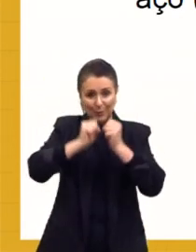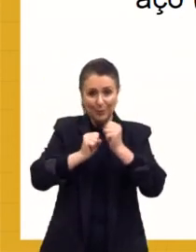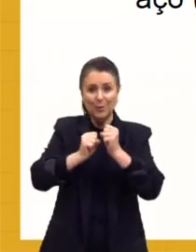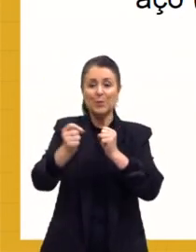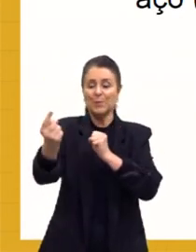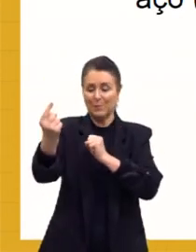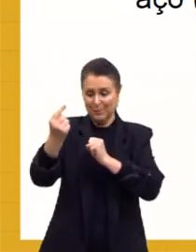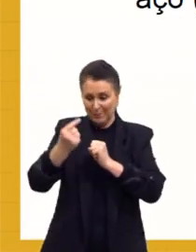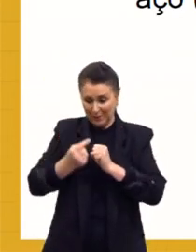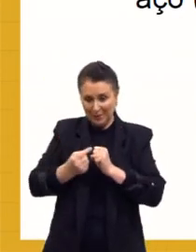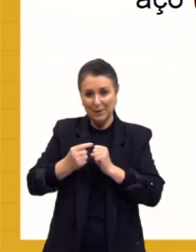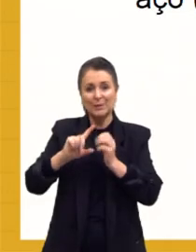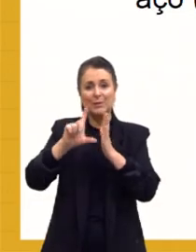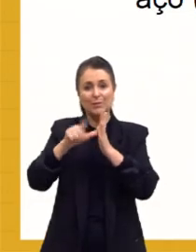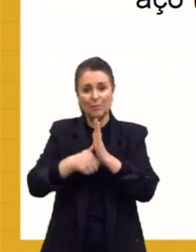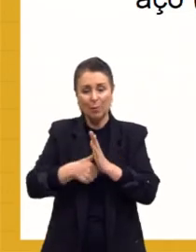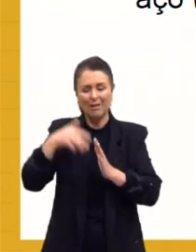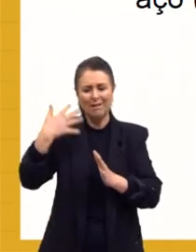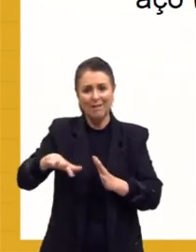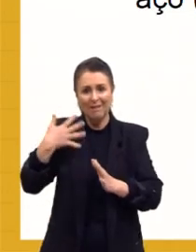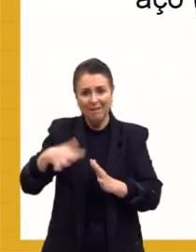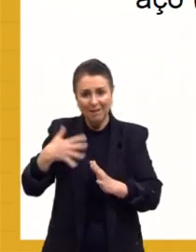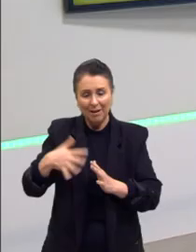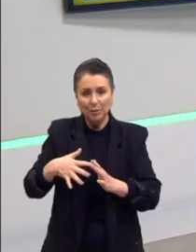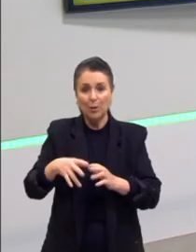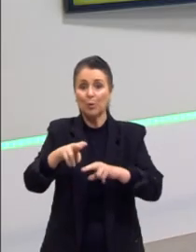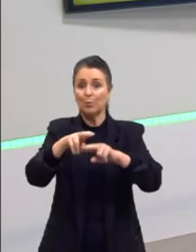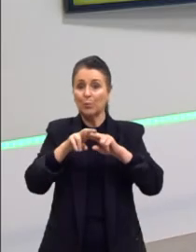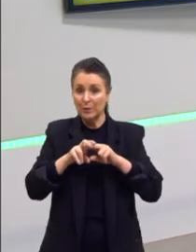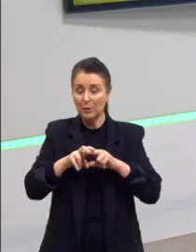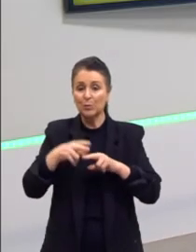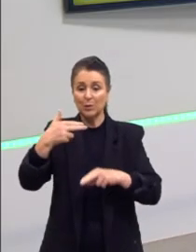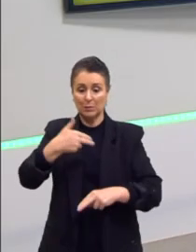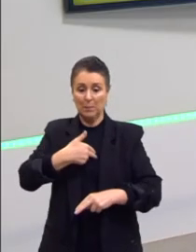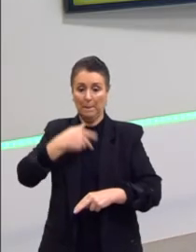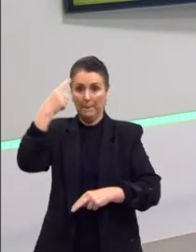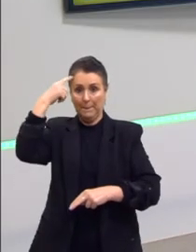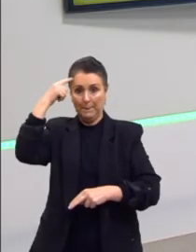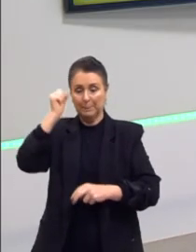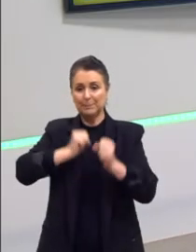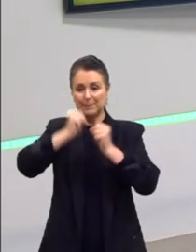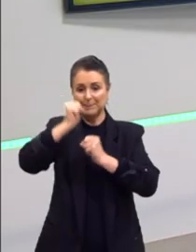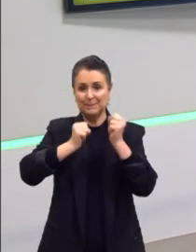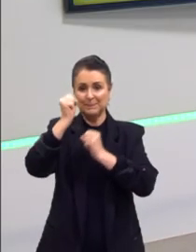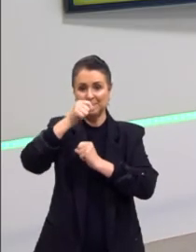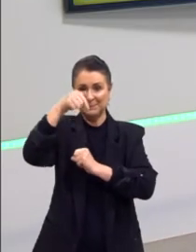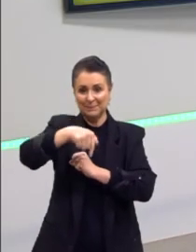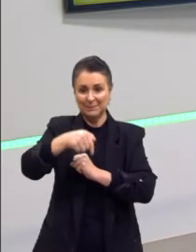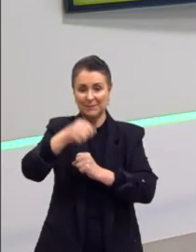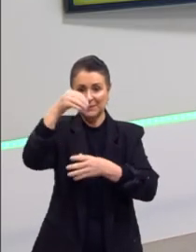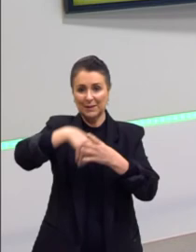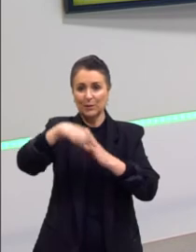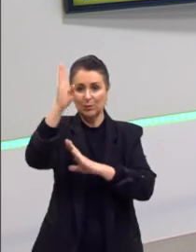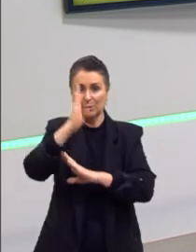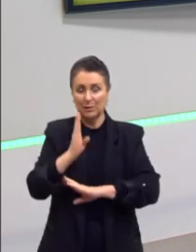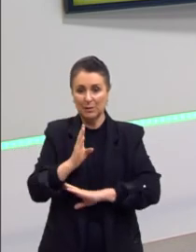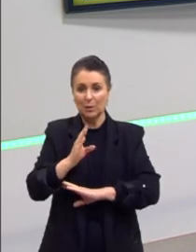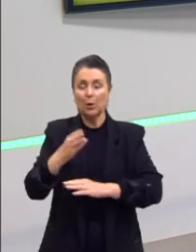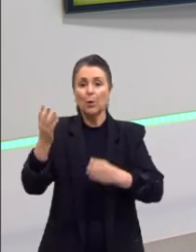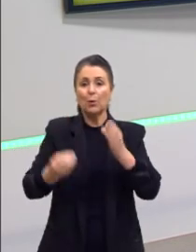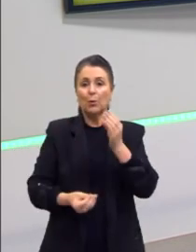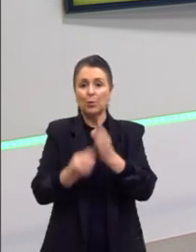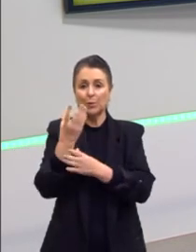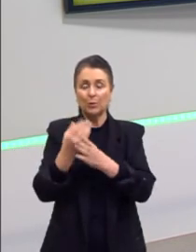mais caro. Por isso que Getúlio Vargas vai querer industrializar o Brasil, porque o produto industrializado, ele tinha mais valor, ele é